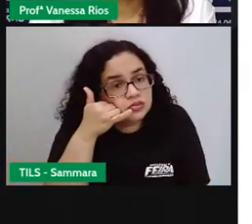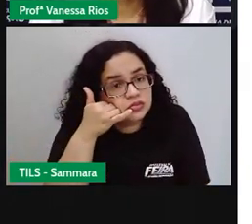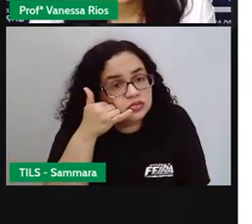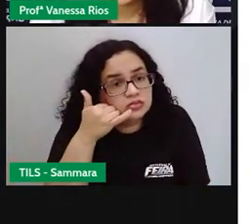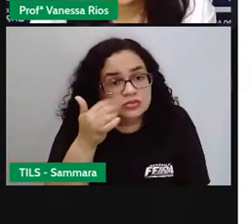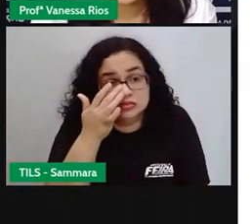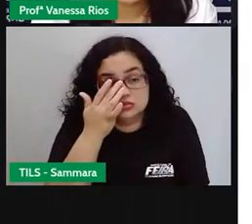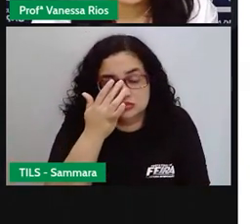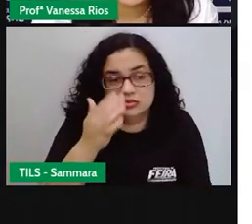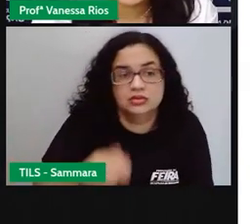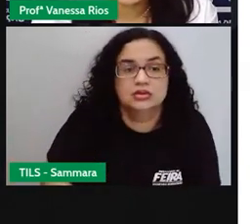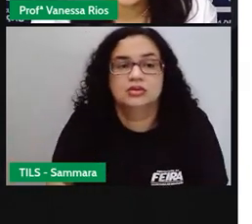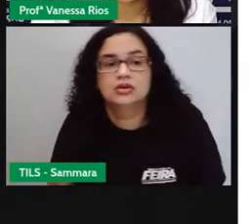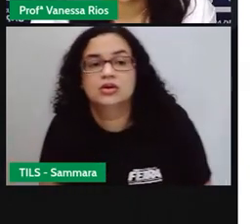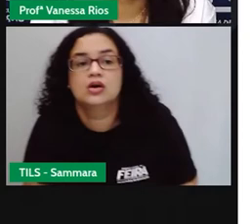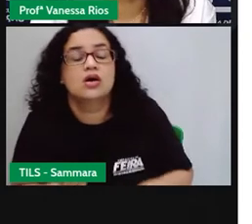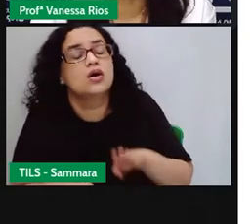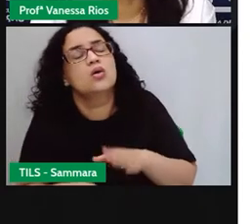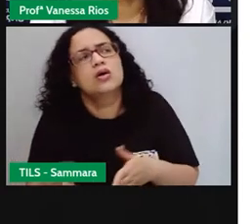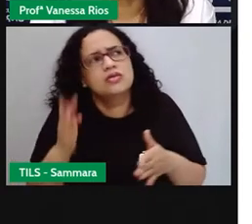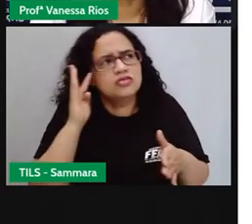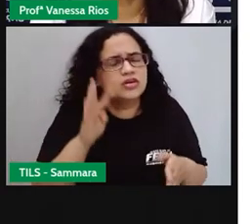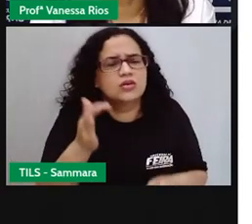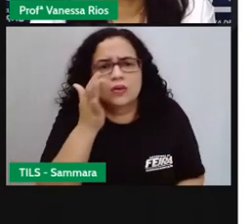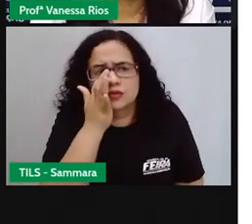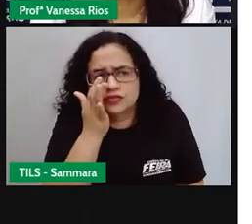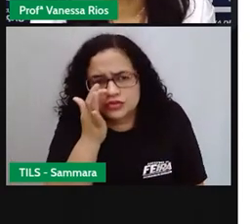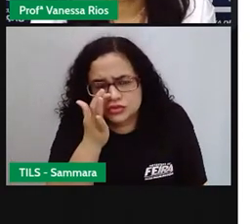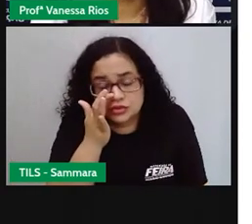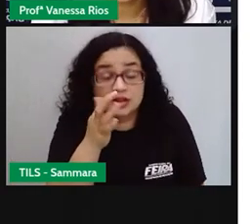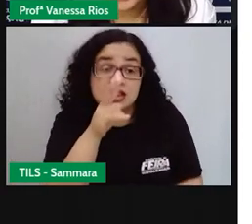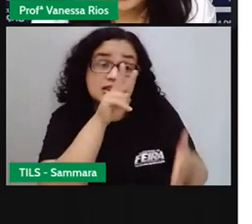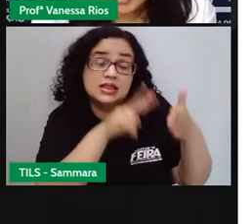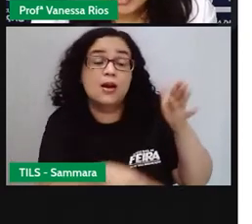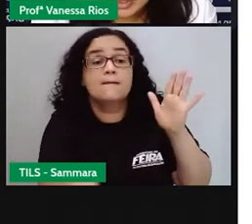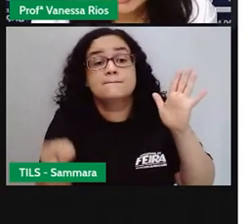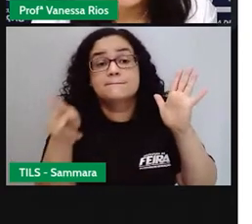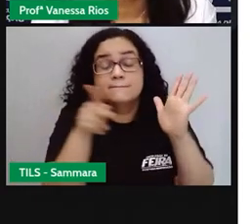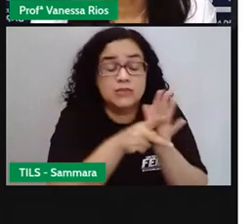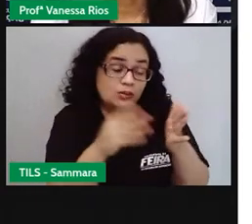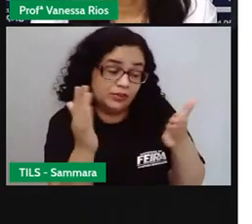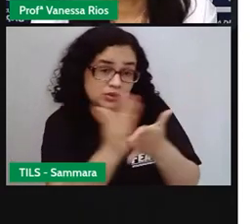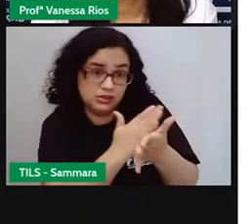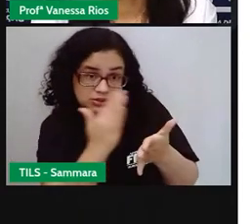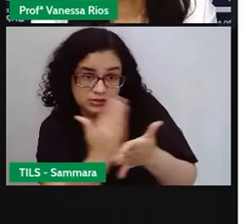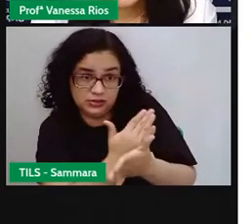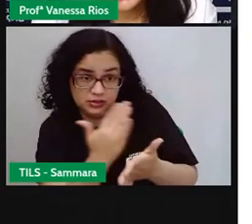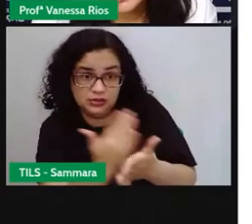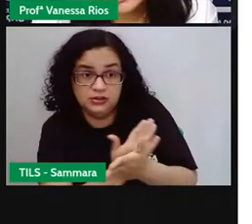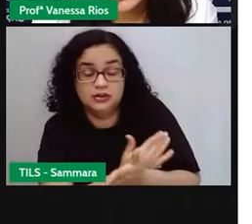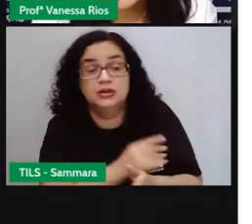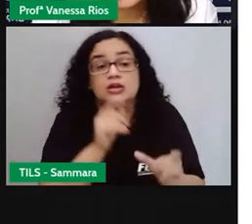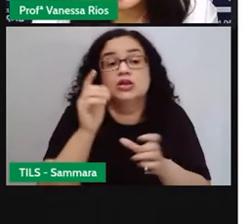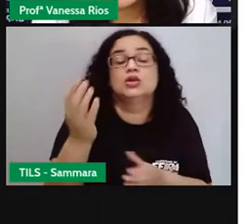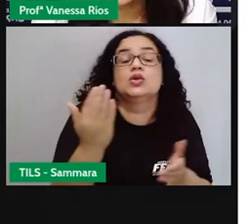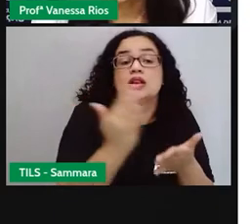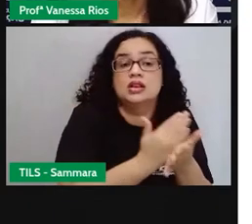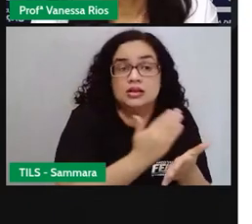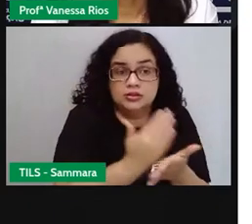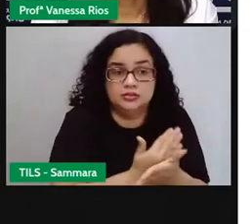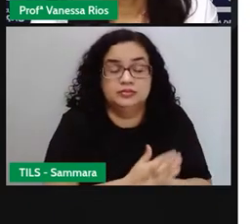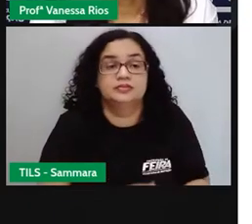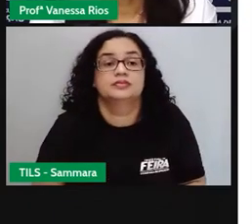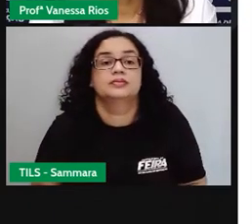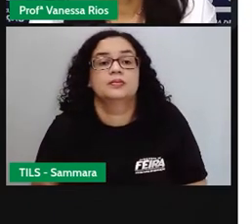alguém contando, assistindo um vídeo, não, né? A leitura do próprio livro, Das páginas do livro.